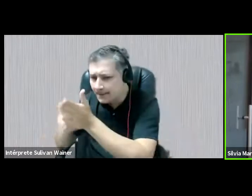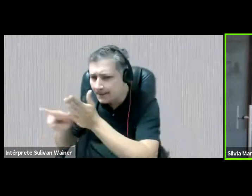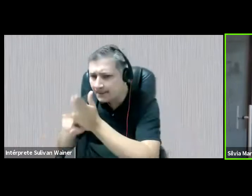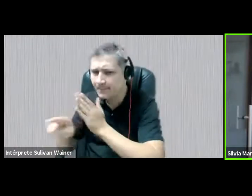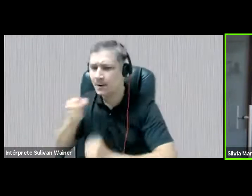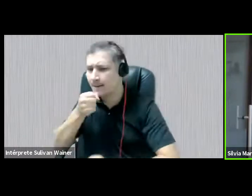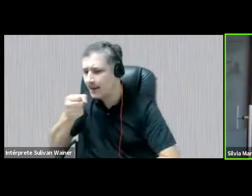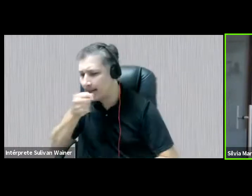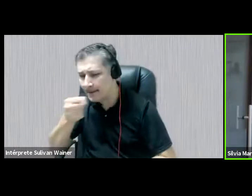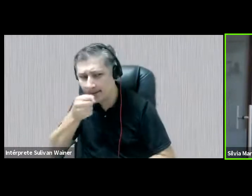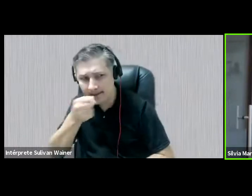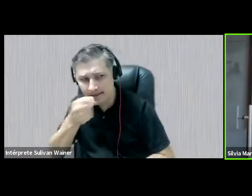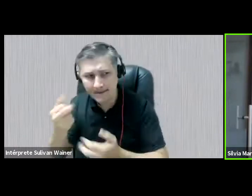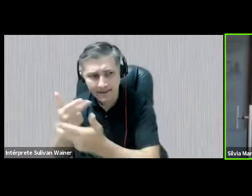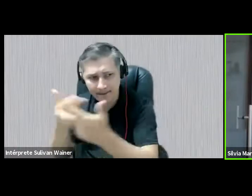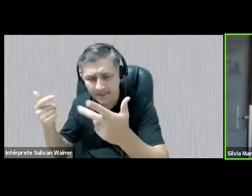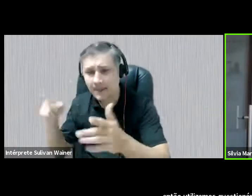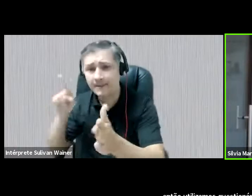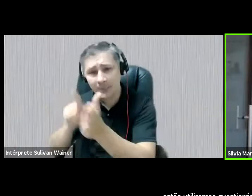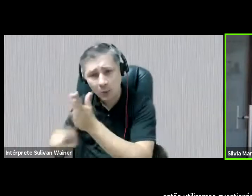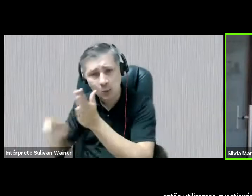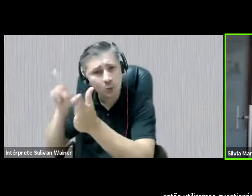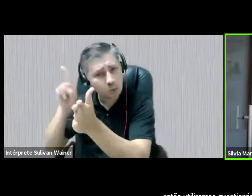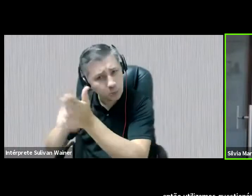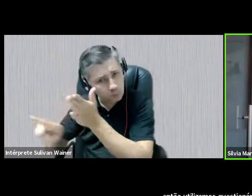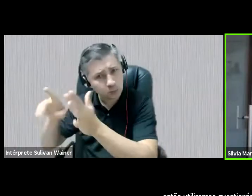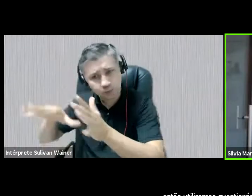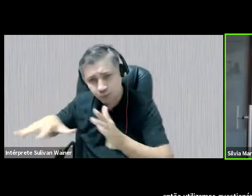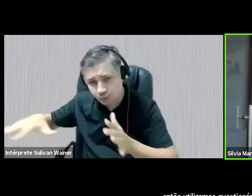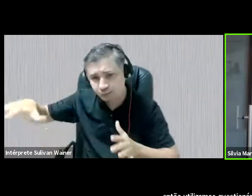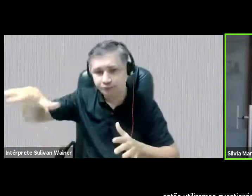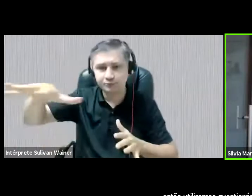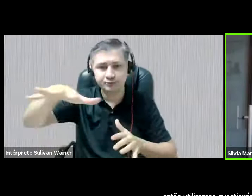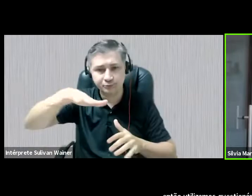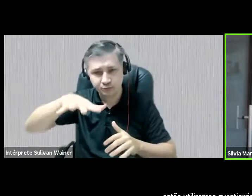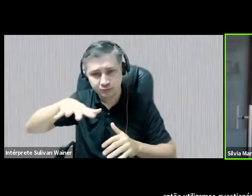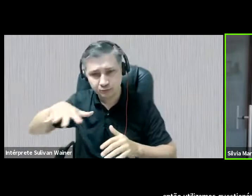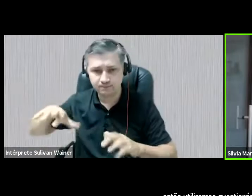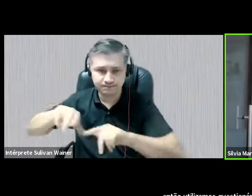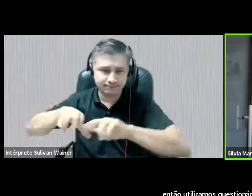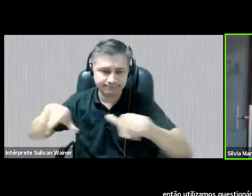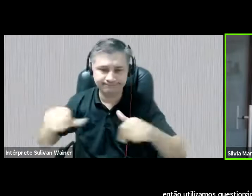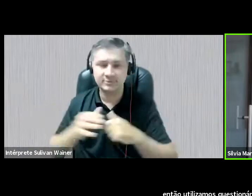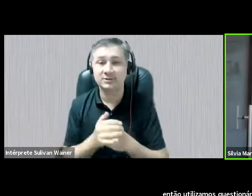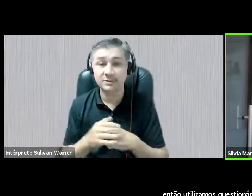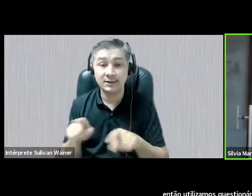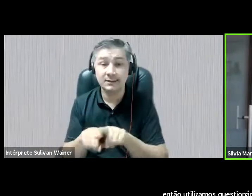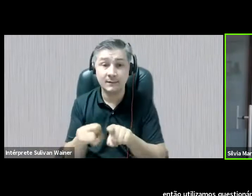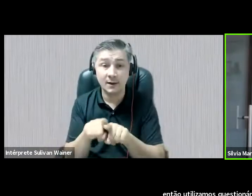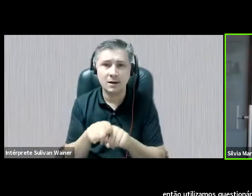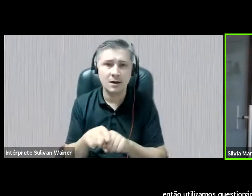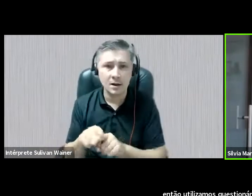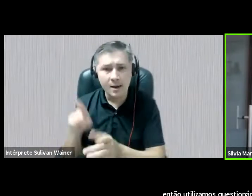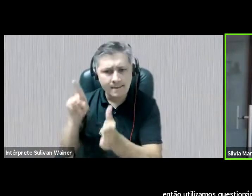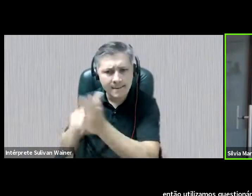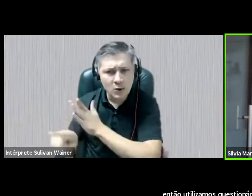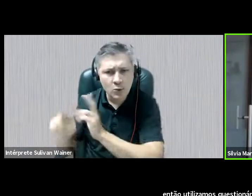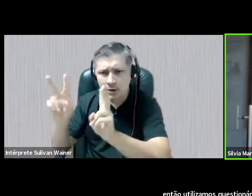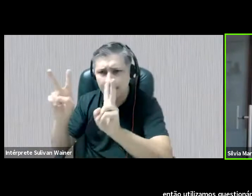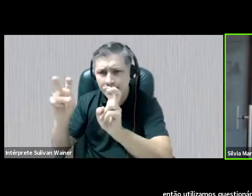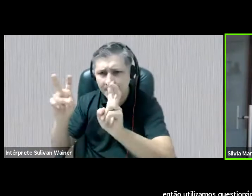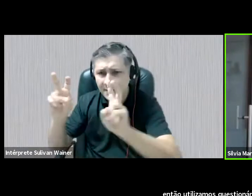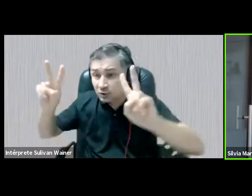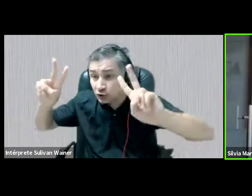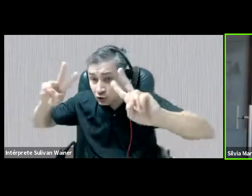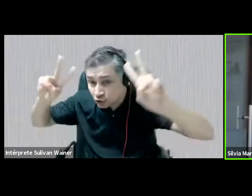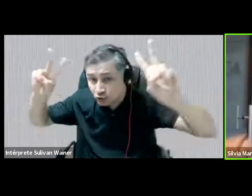bateria de, de perguntas, né, com questões específicas sobre a pandemia